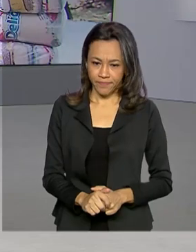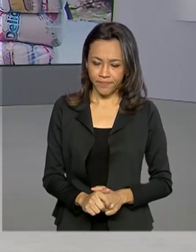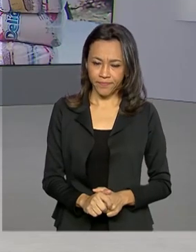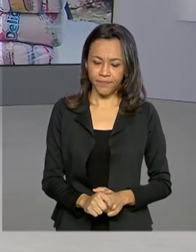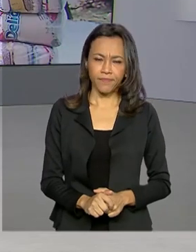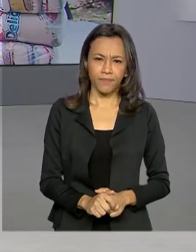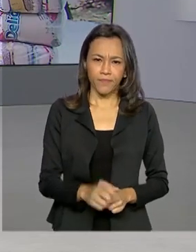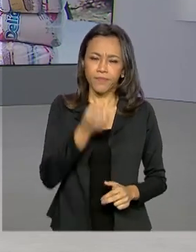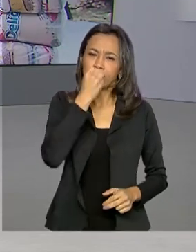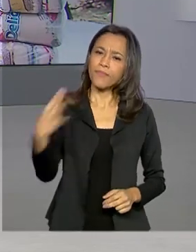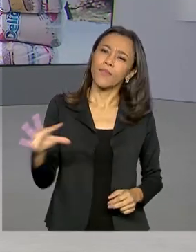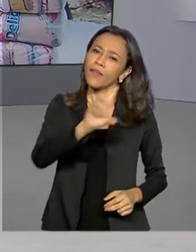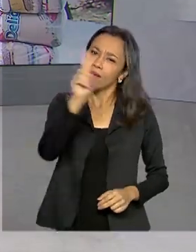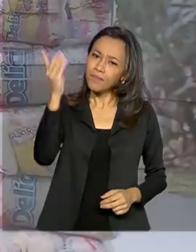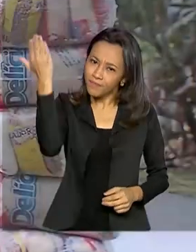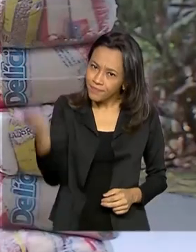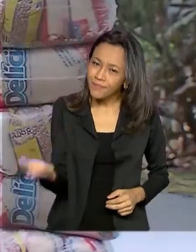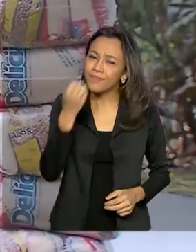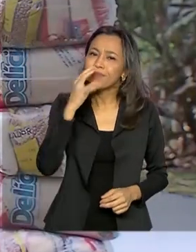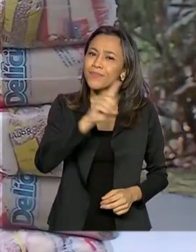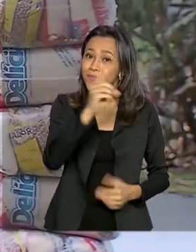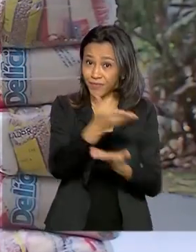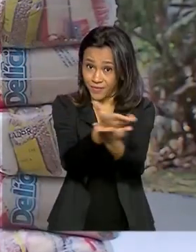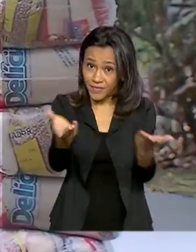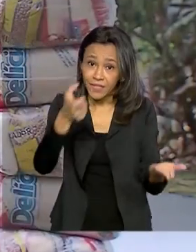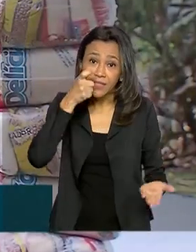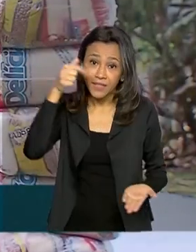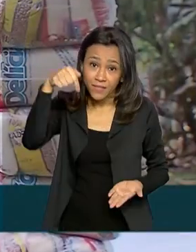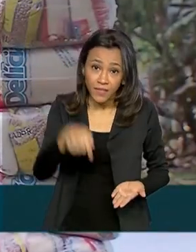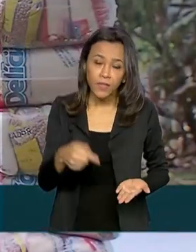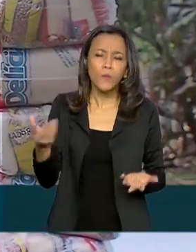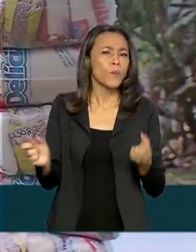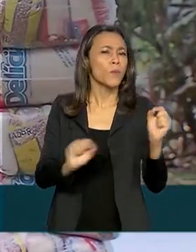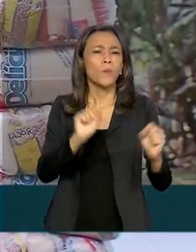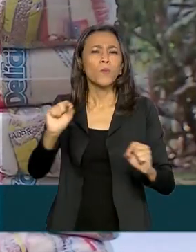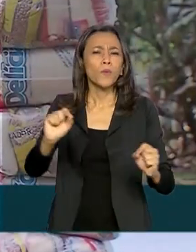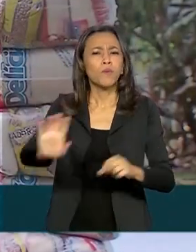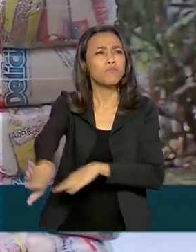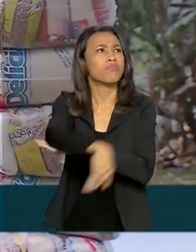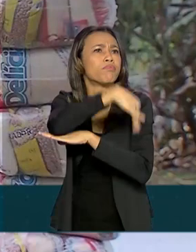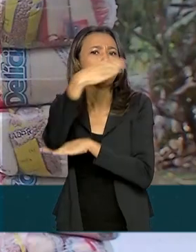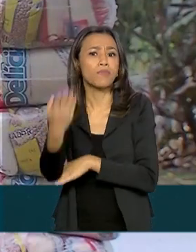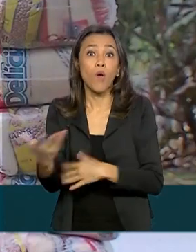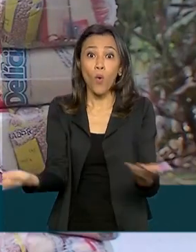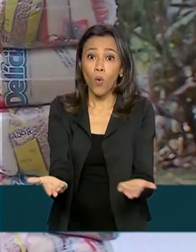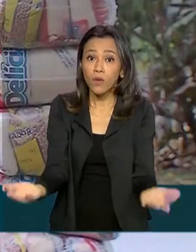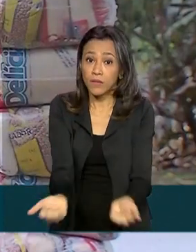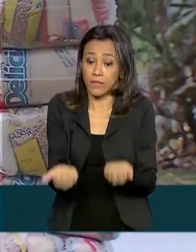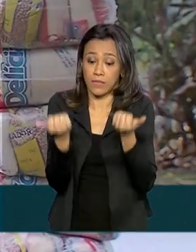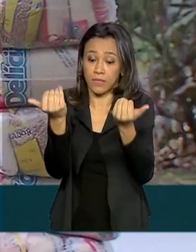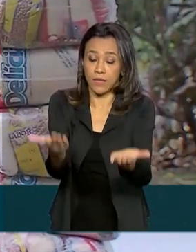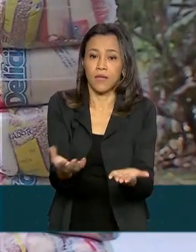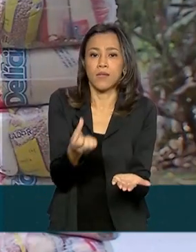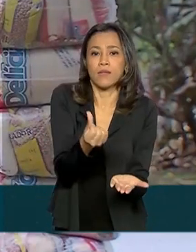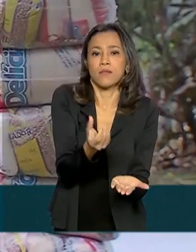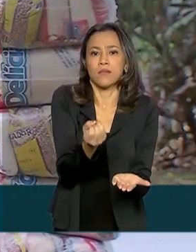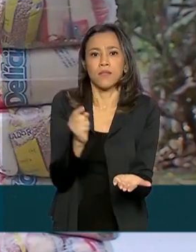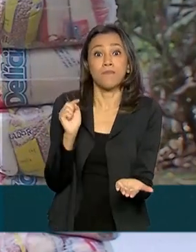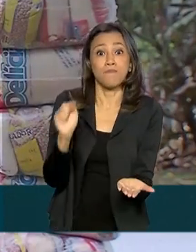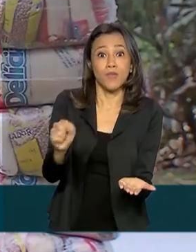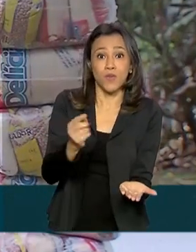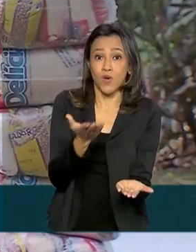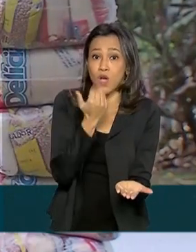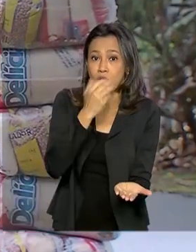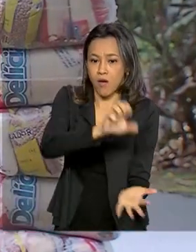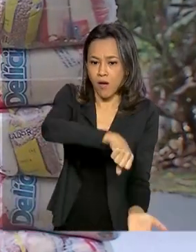Bom dia, Carla. Bom dia também a você que está nos assistindo. Olha, a programação hoje vai ser a entrega de 60 mil cestas básicas, como essas aqui que estão